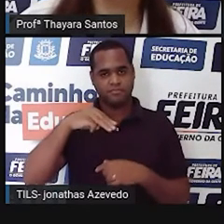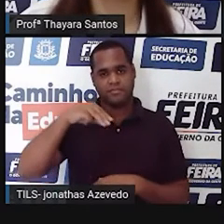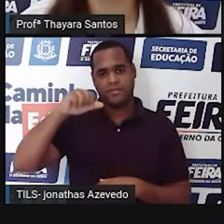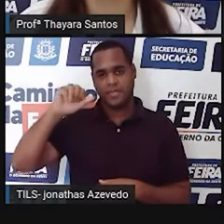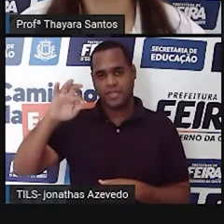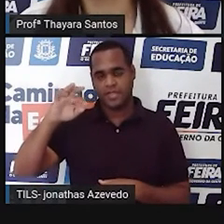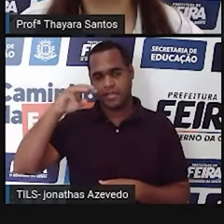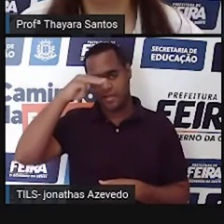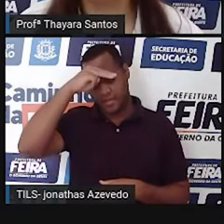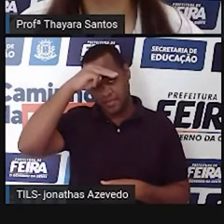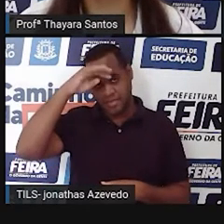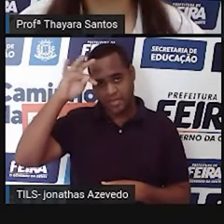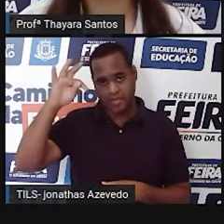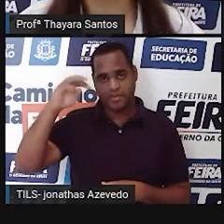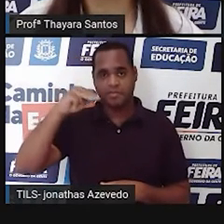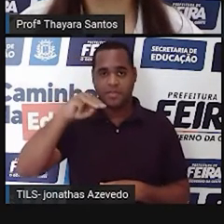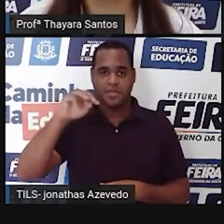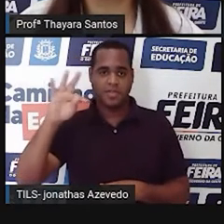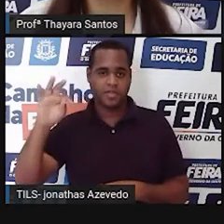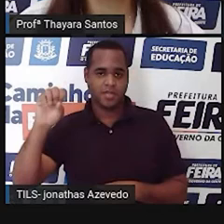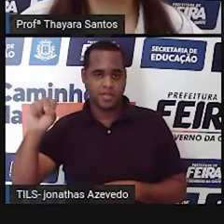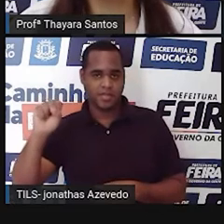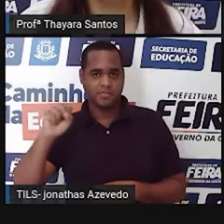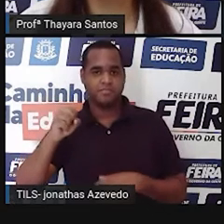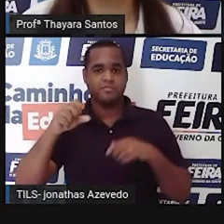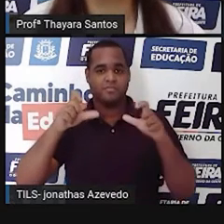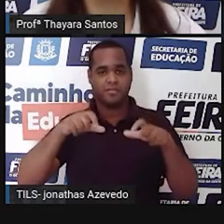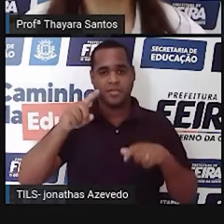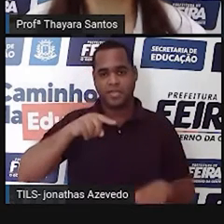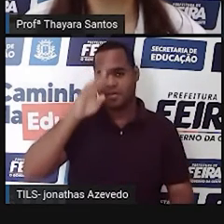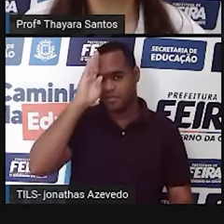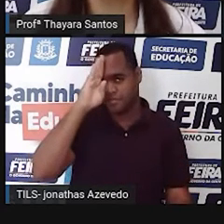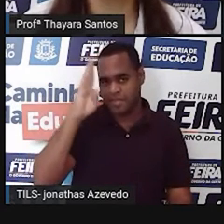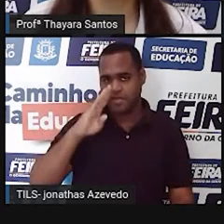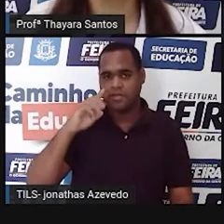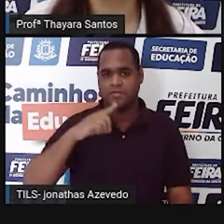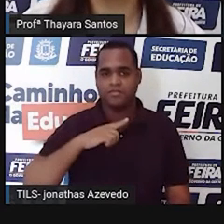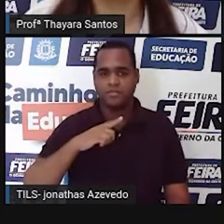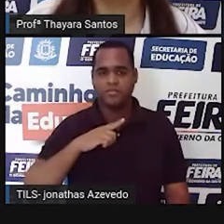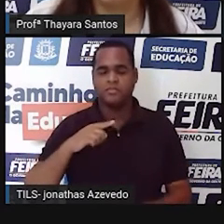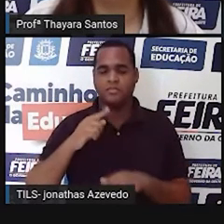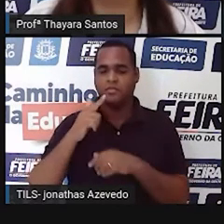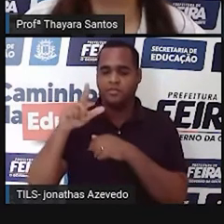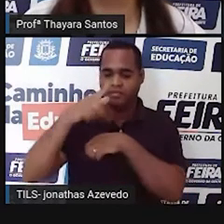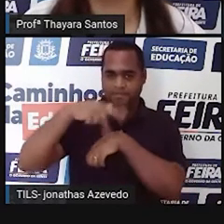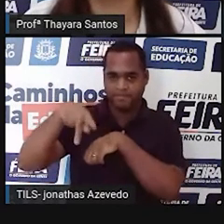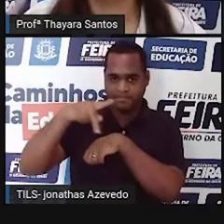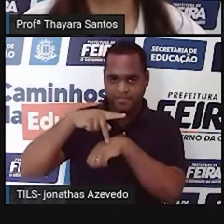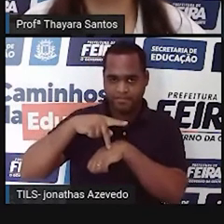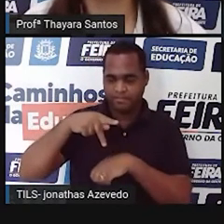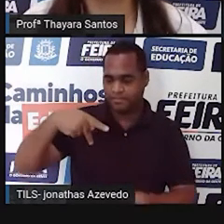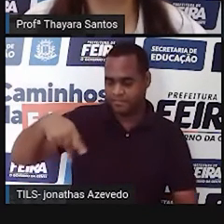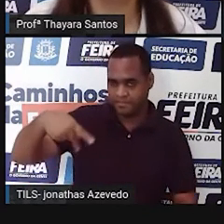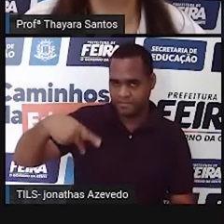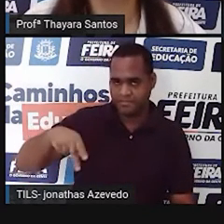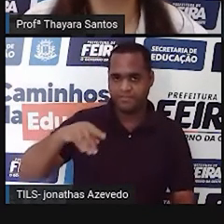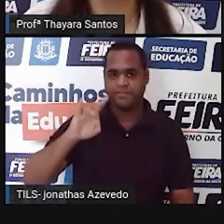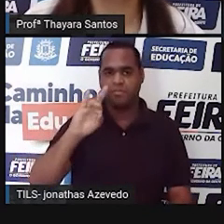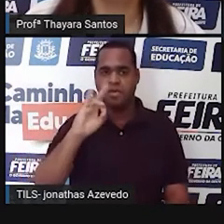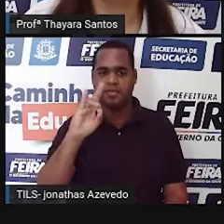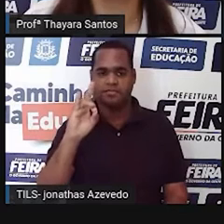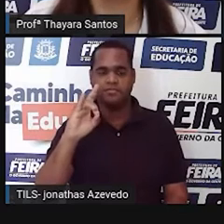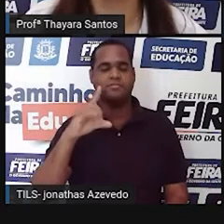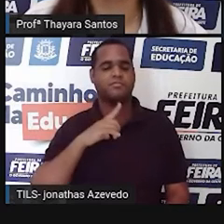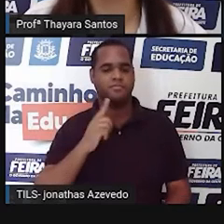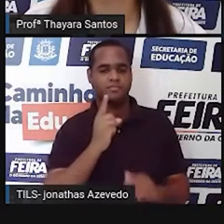Grosso, Mato Grosso do Sul, e isso aqui no Brasil, mas ele também existe em outros países, né? No Paraguai e na Bolívia, a